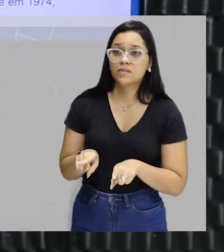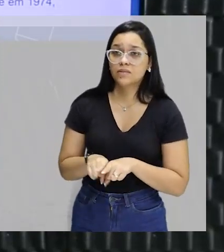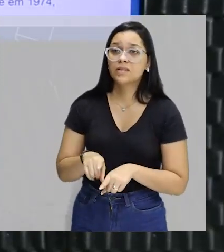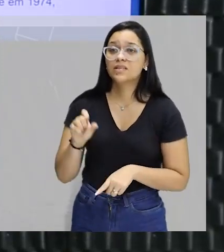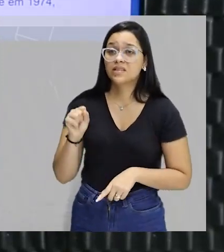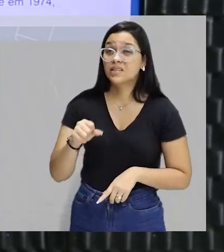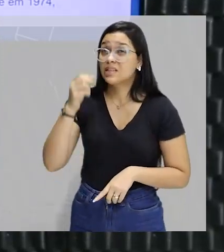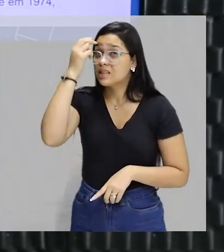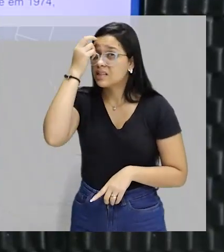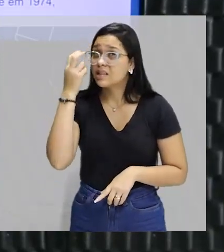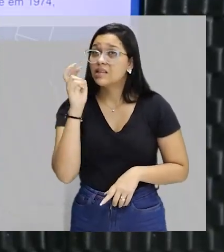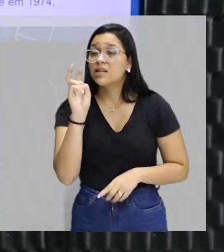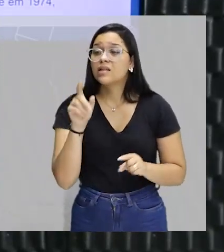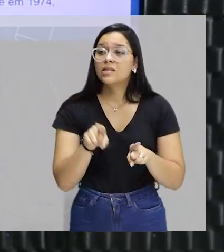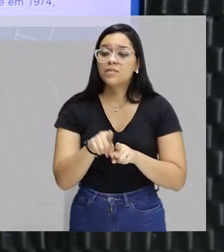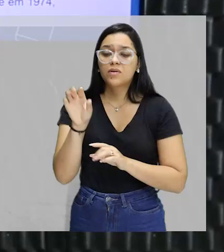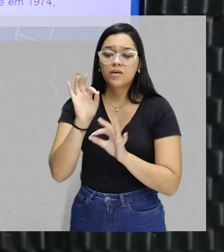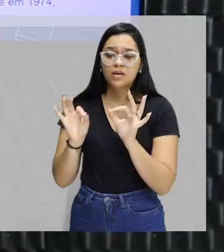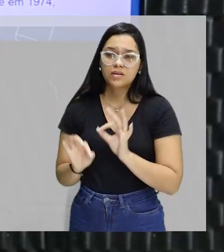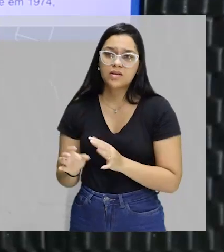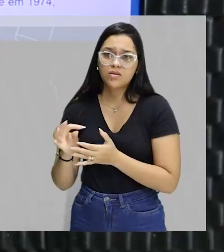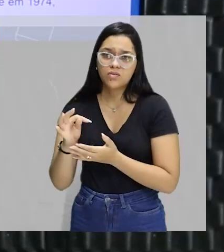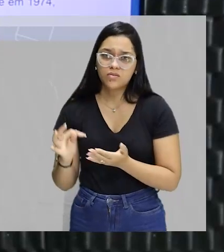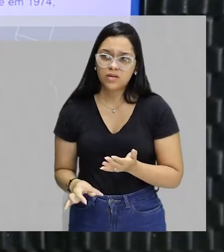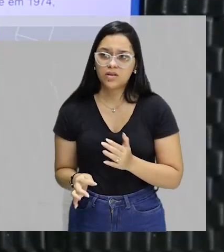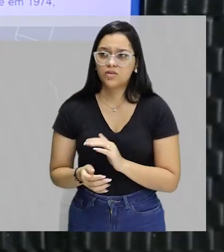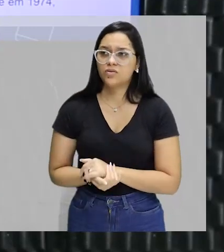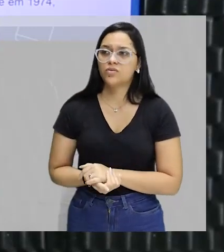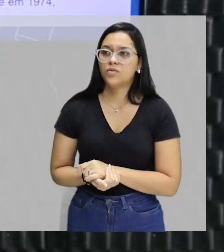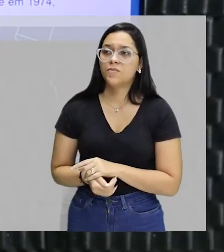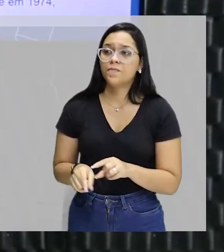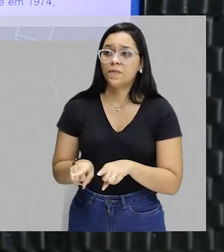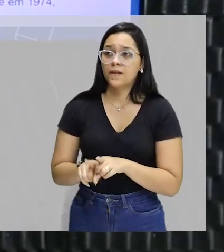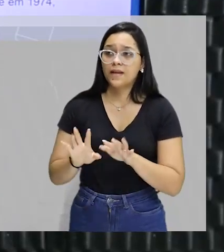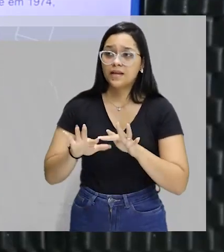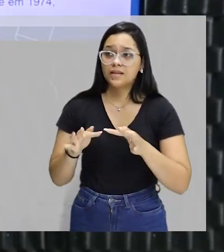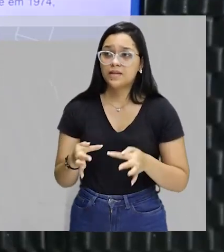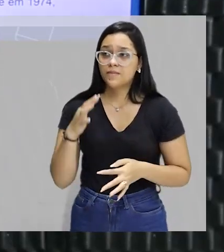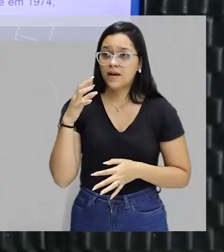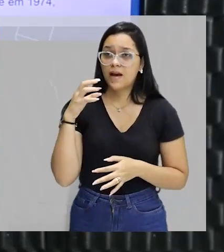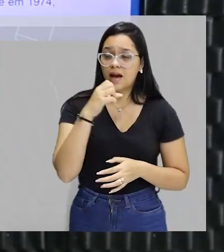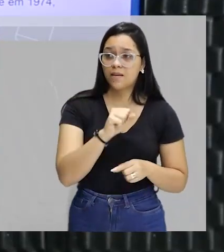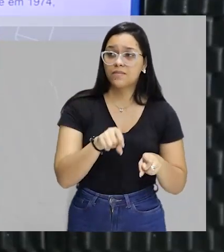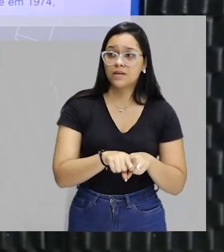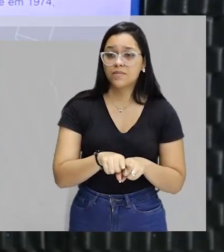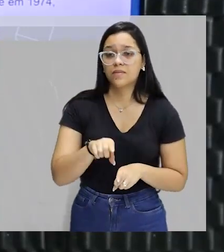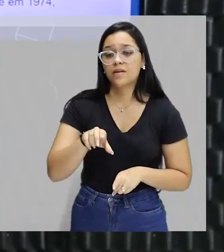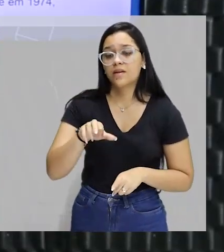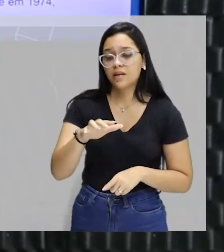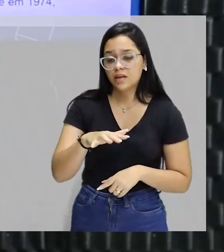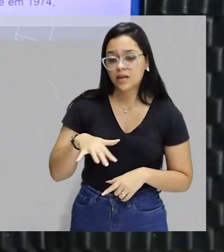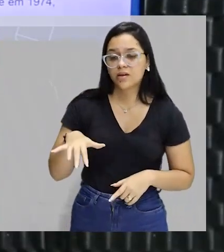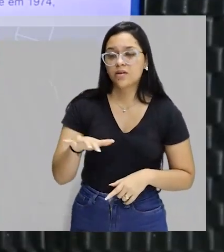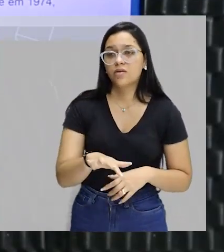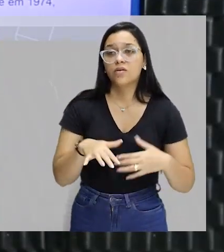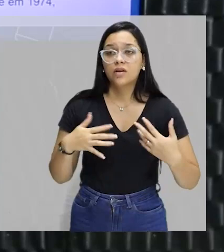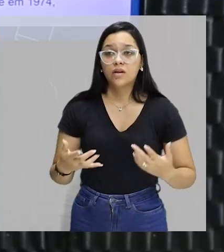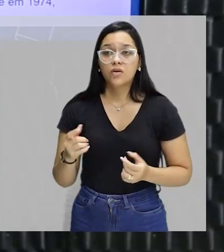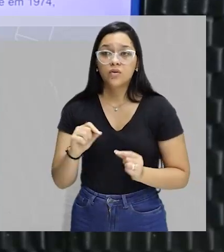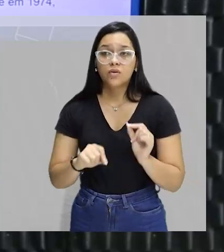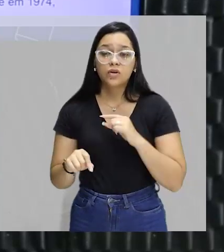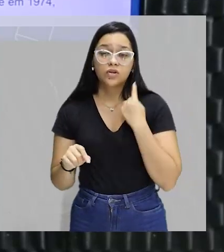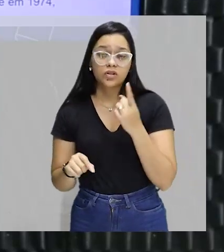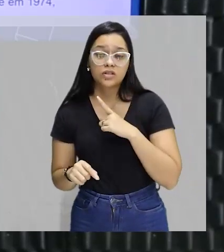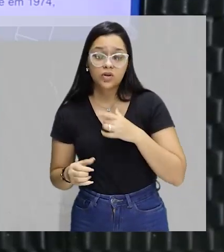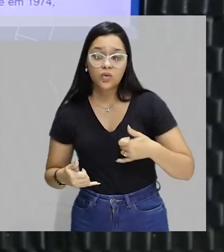muito inteligente na hora de armar o texto. A linguagem é simples, rápida e muito regionalista, o que faz a gente